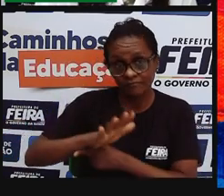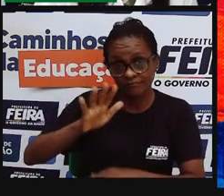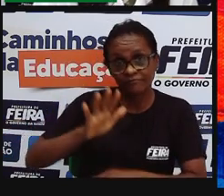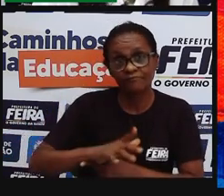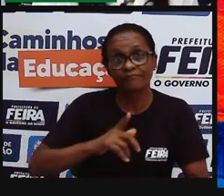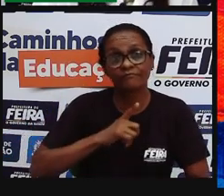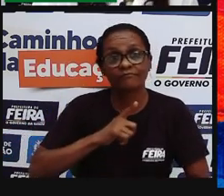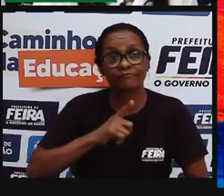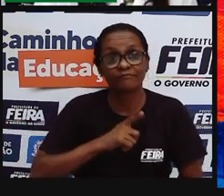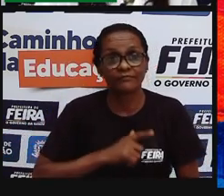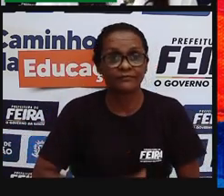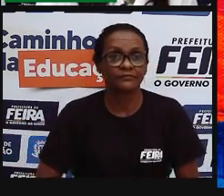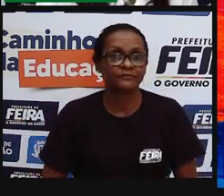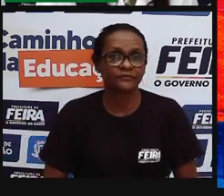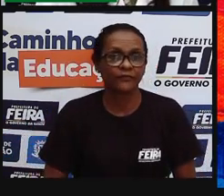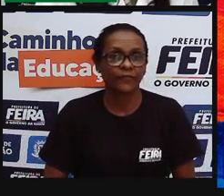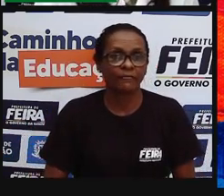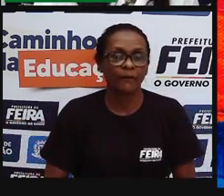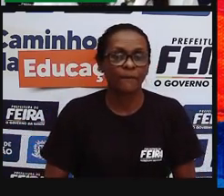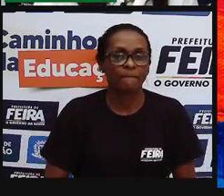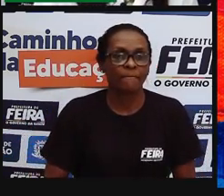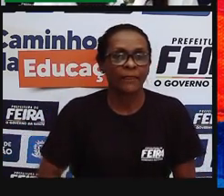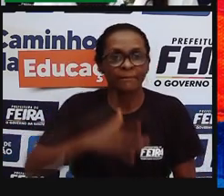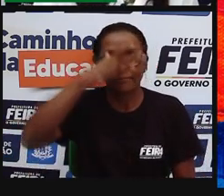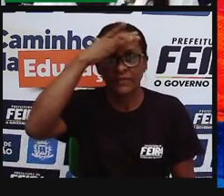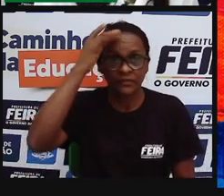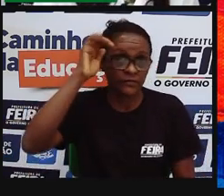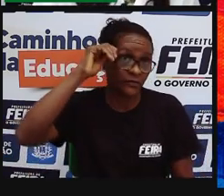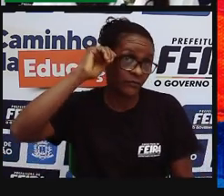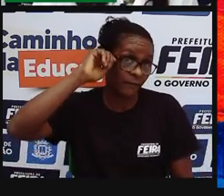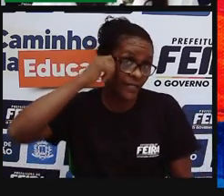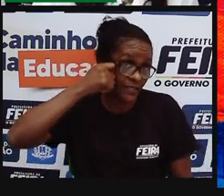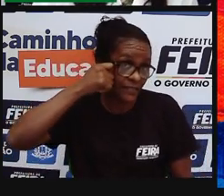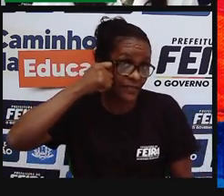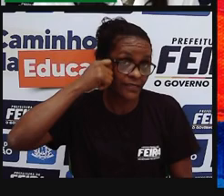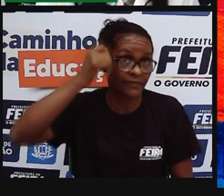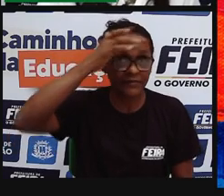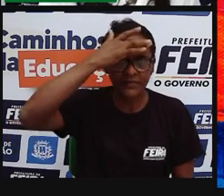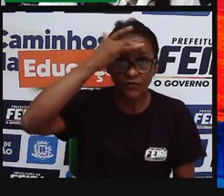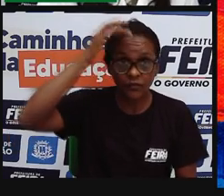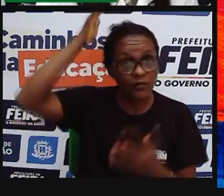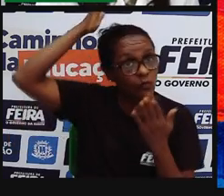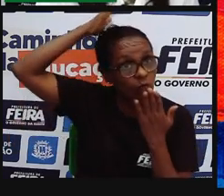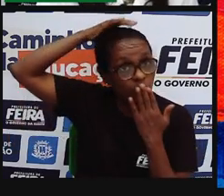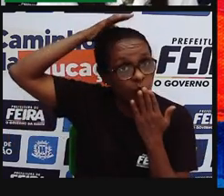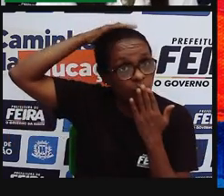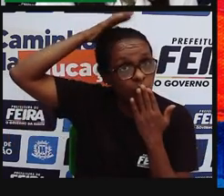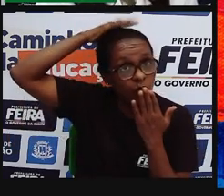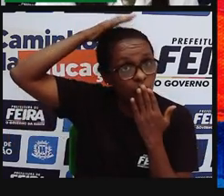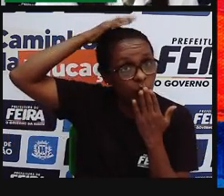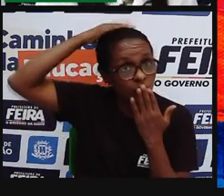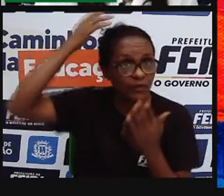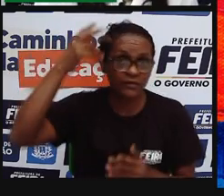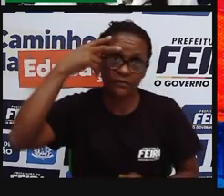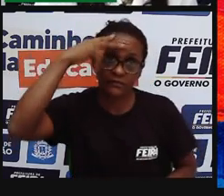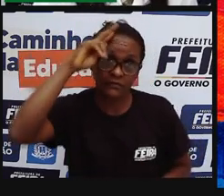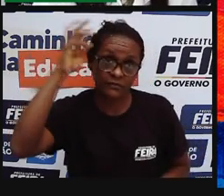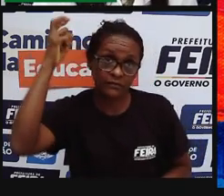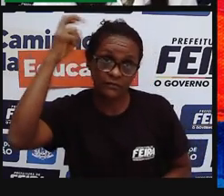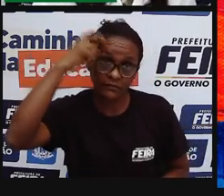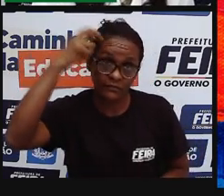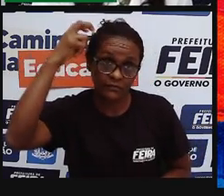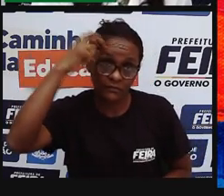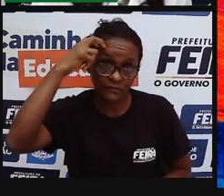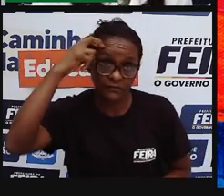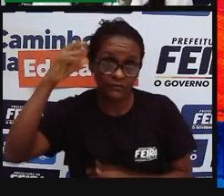quilombolas, que são dos povos indígenas, né, pra gente preservar a história, a cultura, as